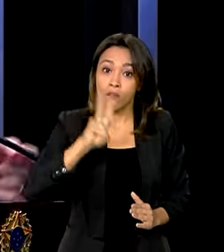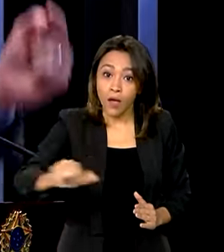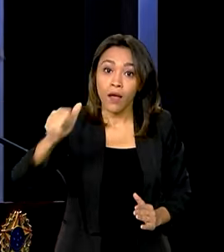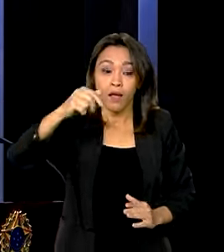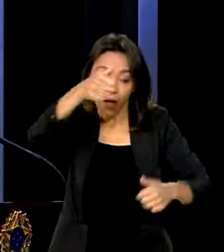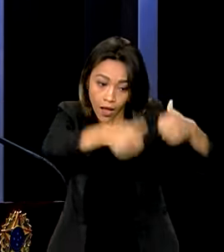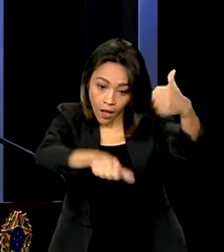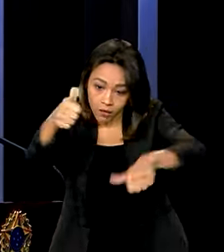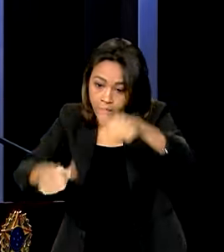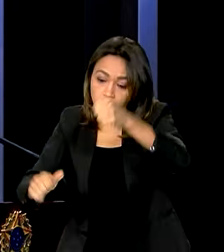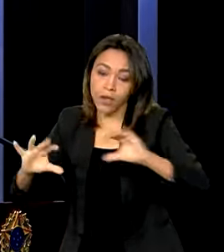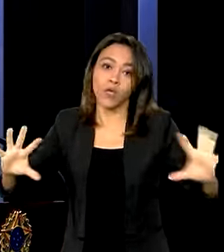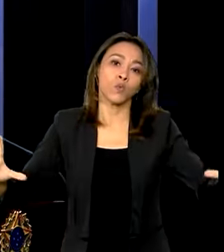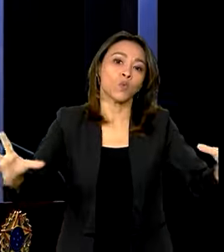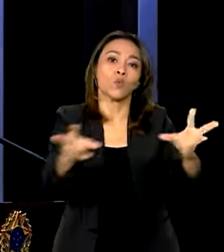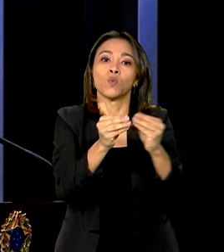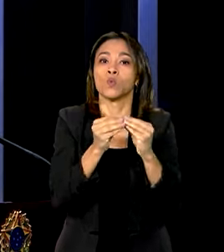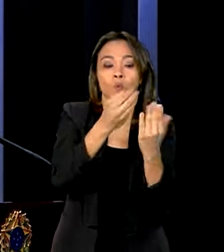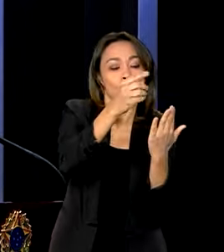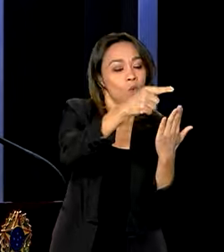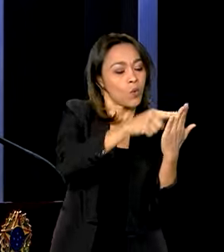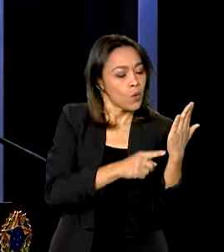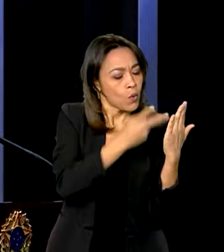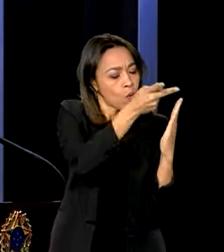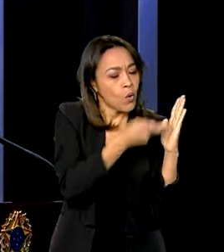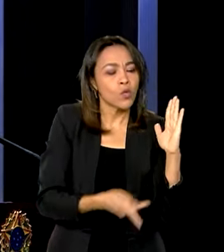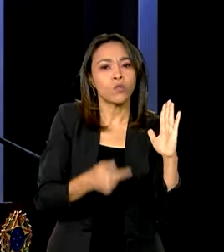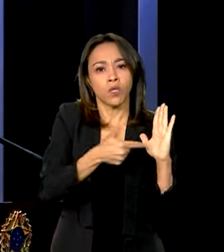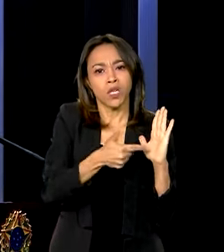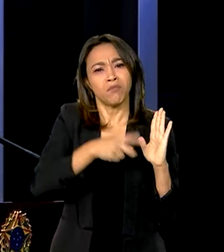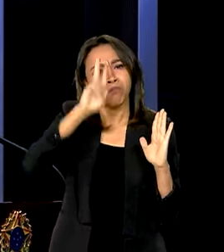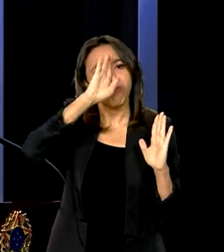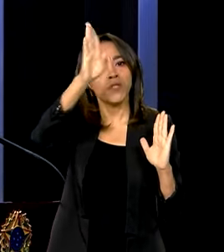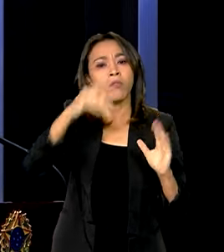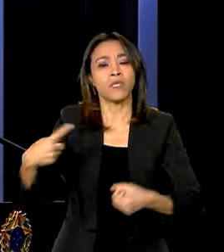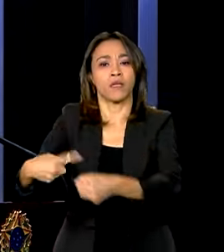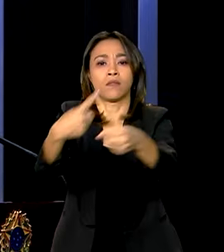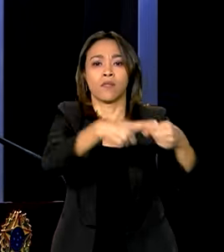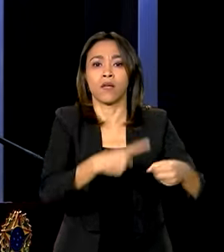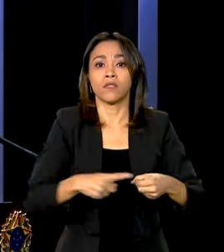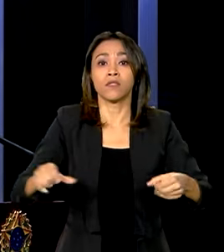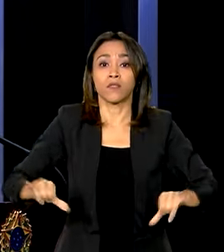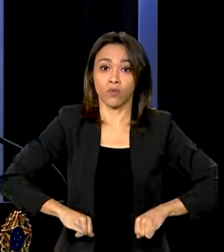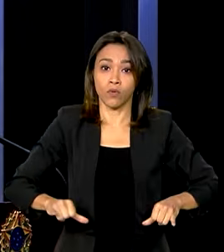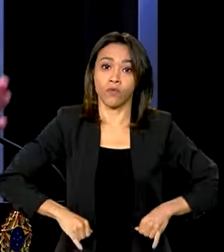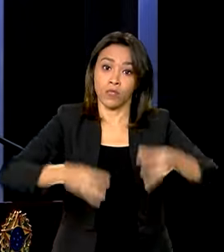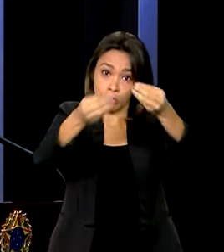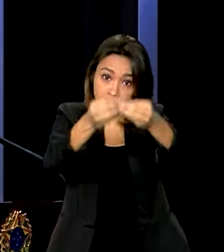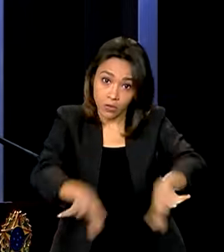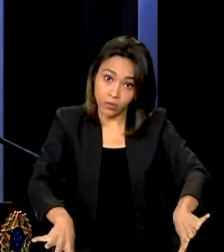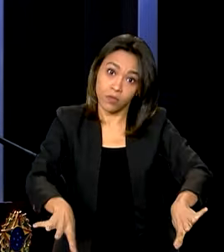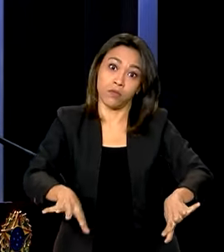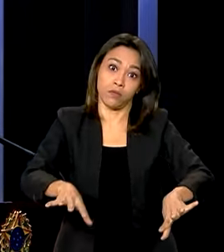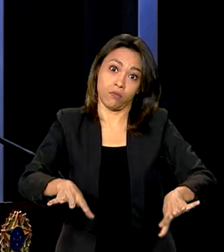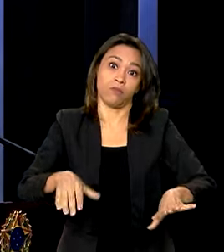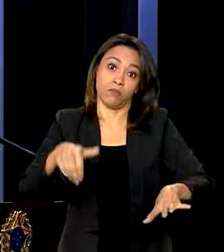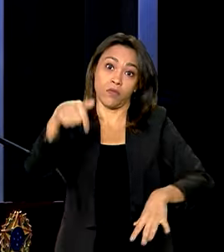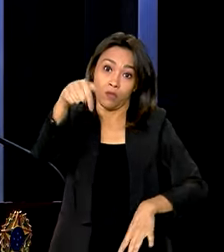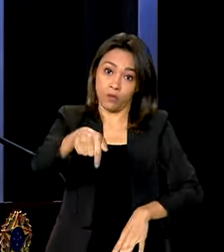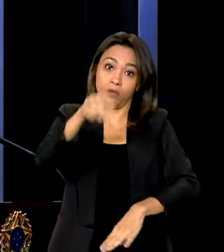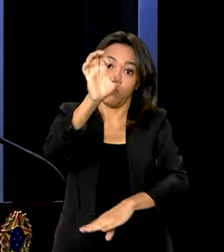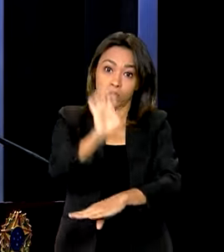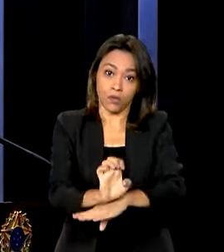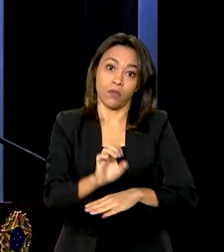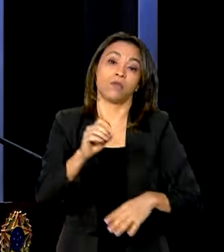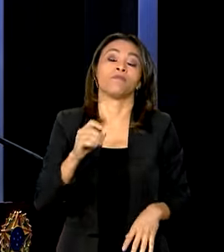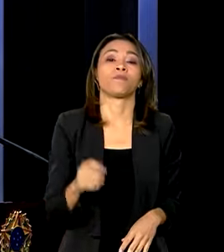os projetos, em especial os projetos das áreas que estão a ser impactadas por esse evento climático que estamos vendo agora. Em paralelo a isso, estamos